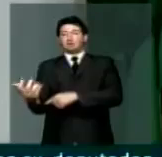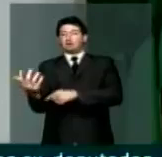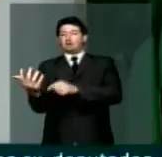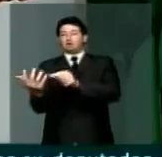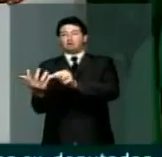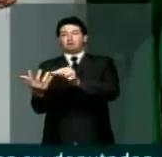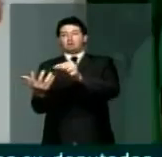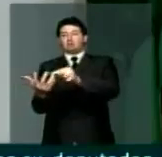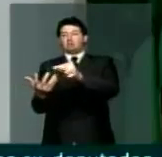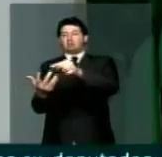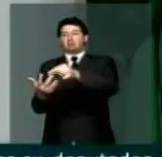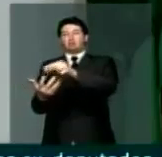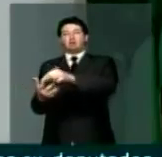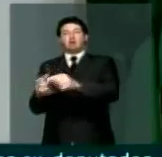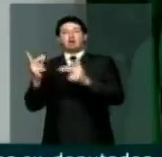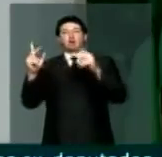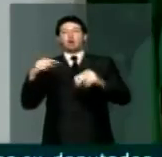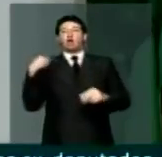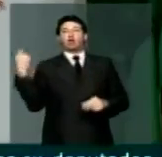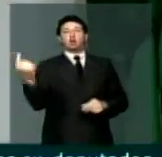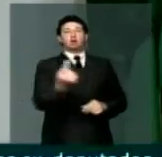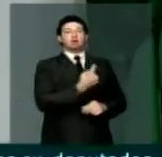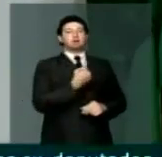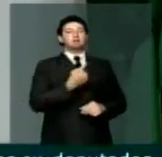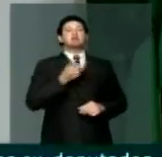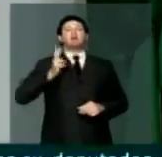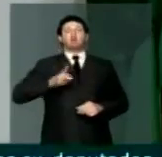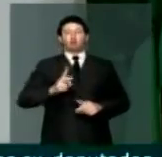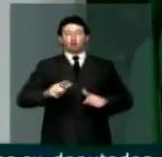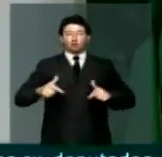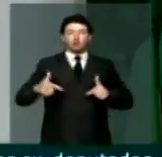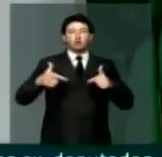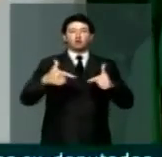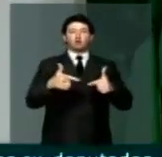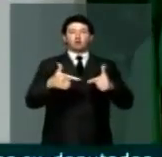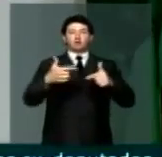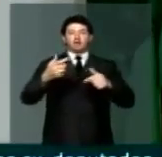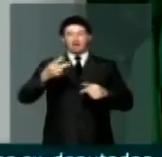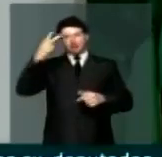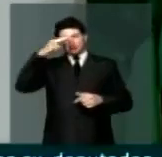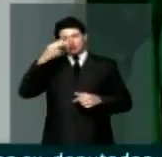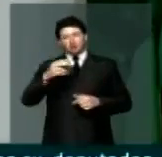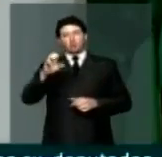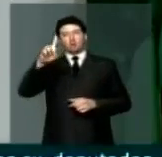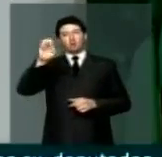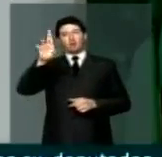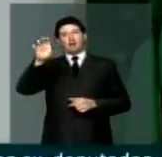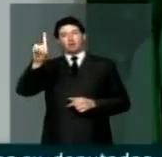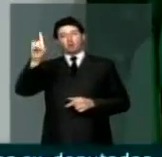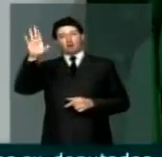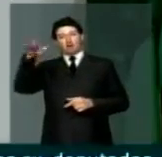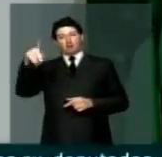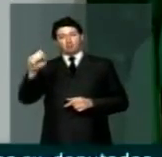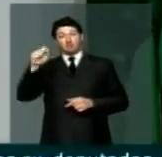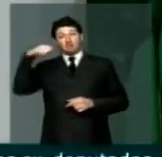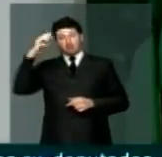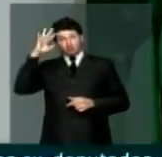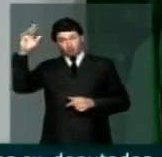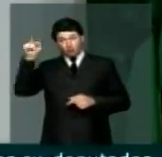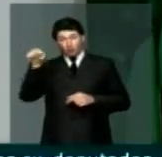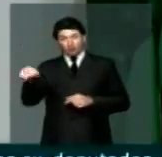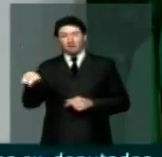cada um será muda, será rama do jardim que Eduardo fecundou. Quem com ele sonhou está